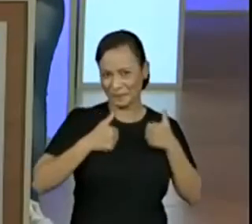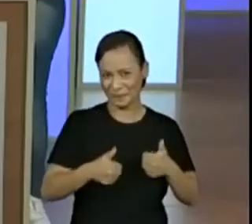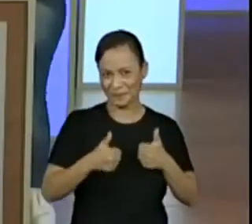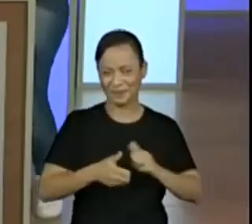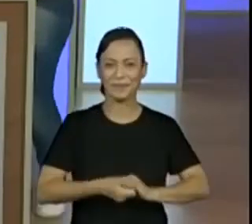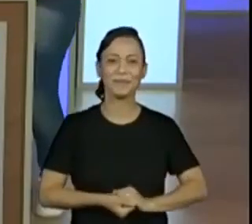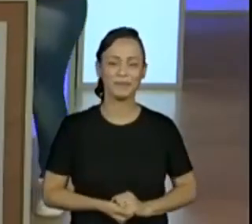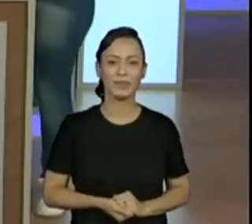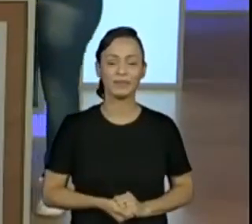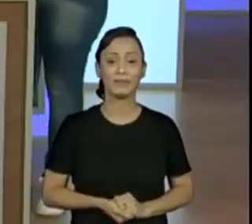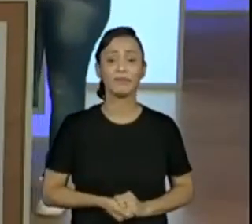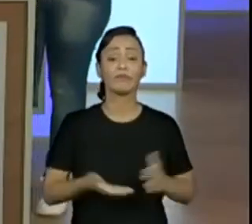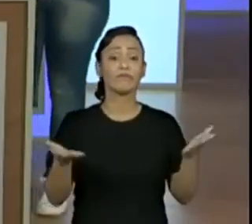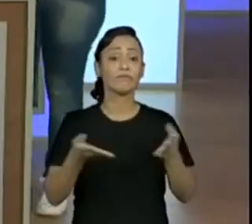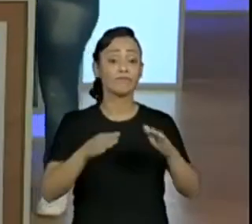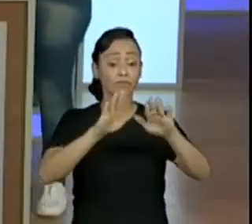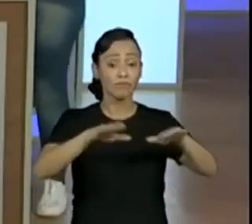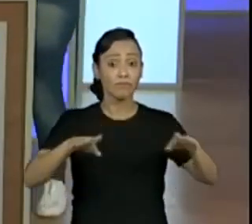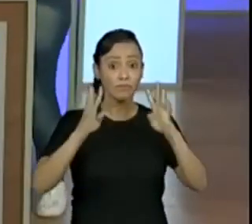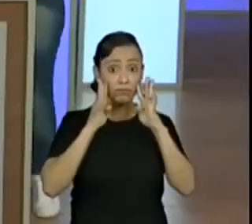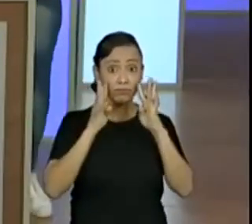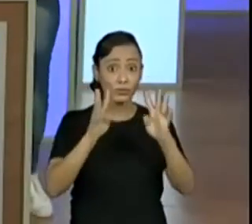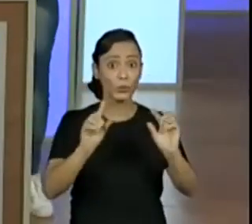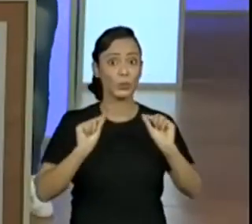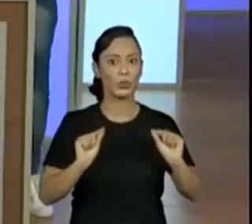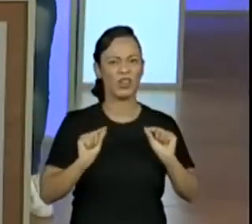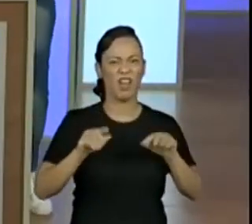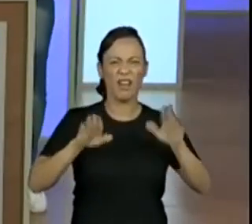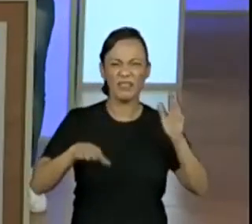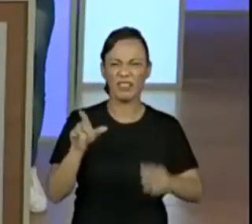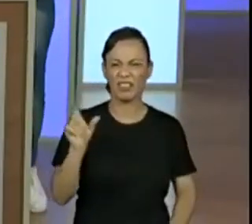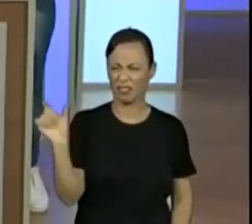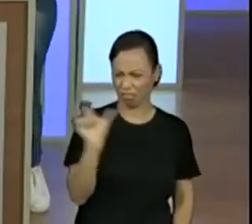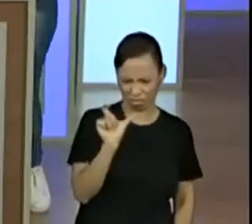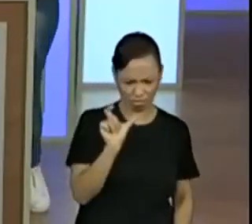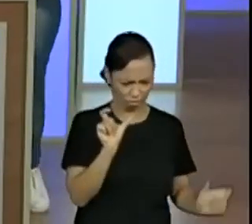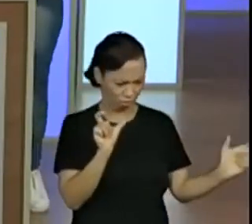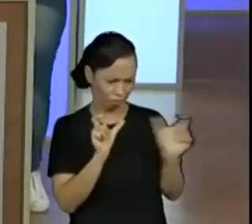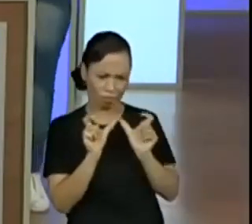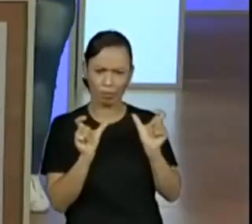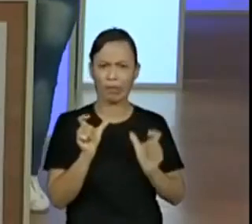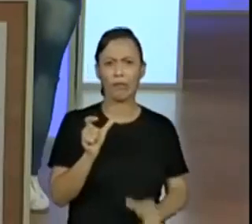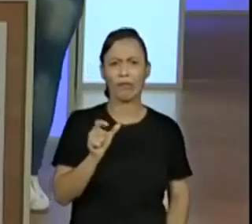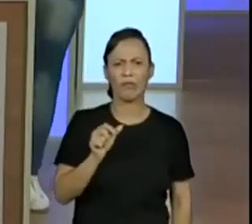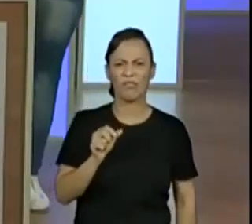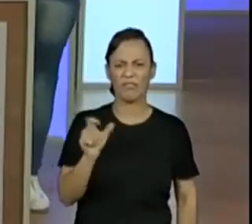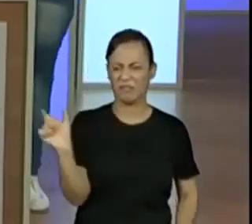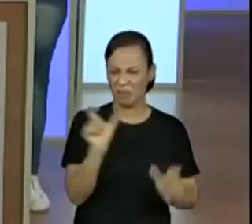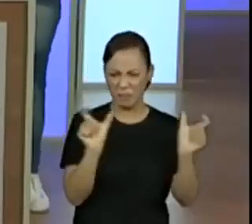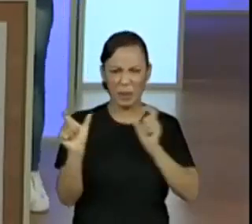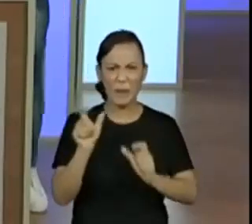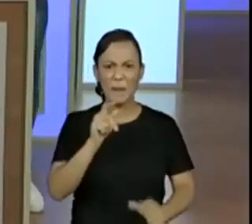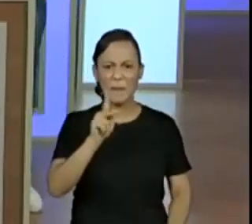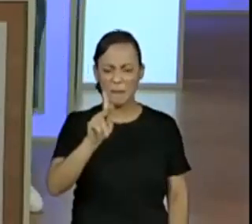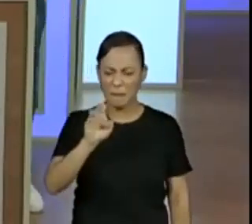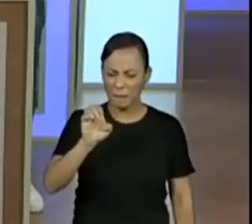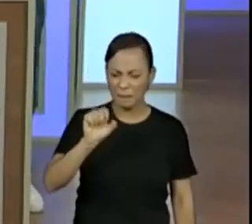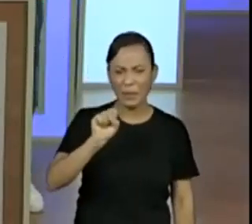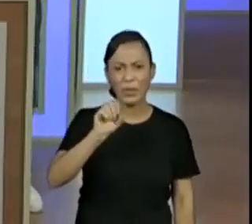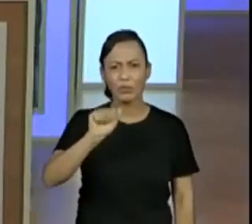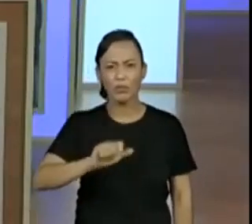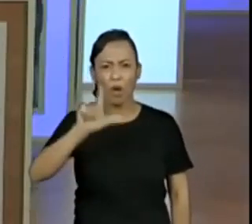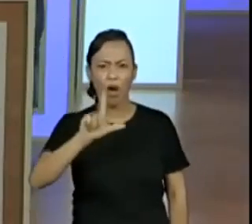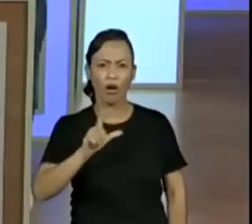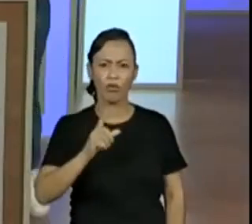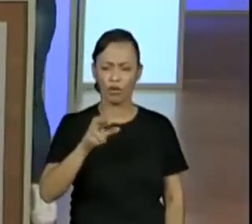não é? Sim, e atenção para a criançada, a gente fala uns nomes difíceis, né? Registro pessoais, nada mais é do que as bolinhas e